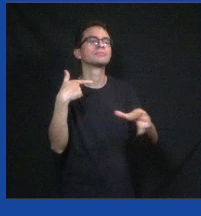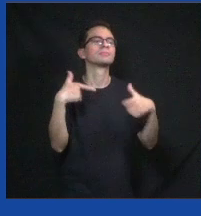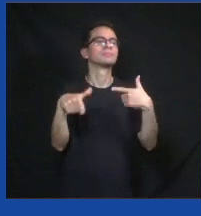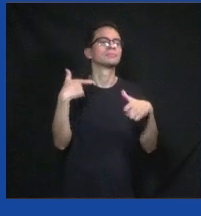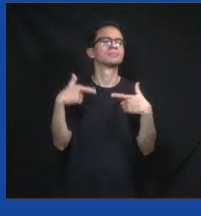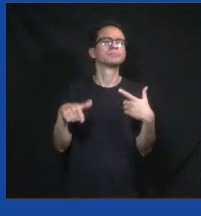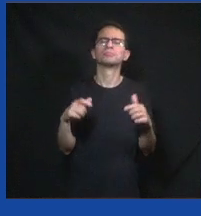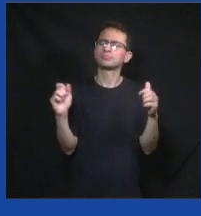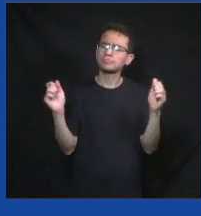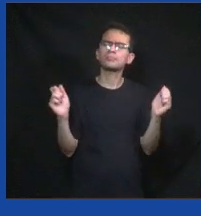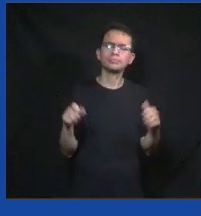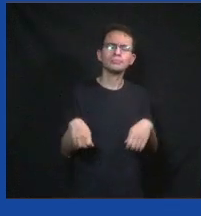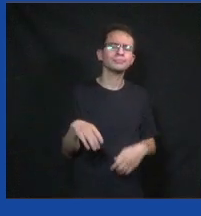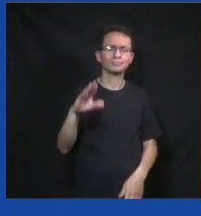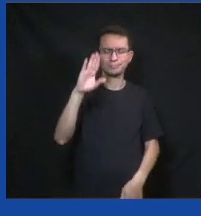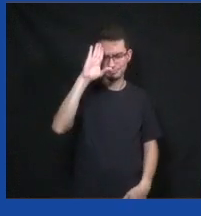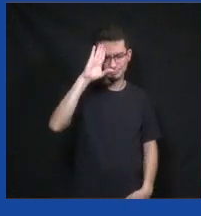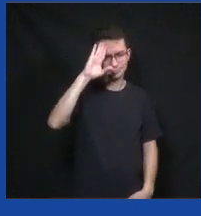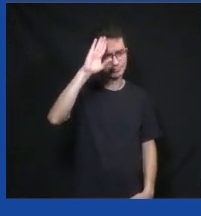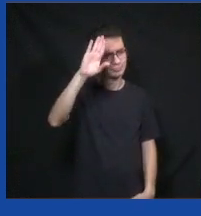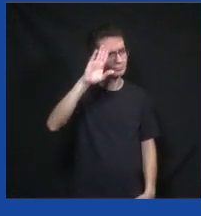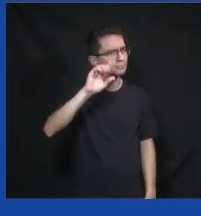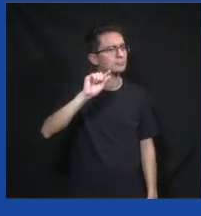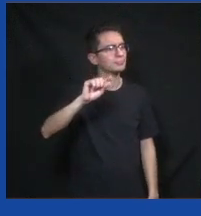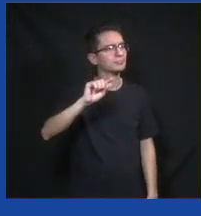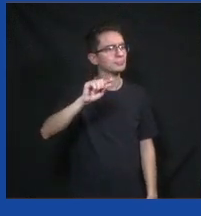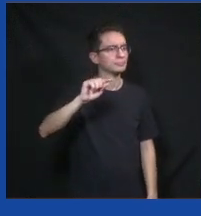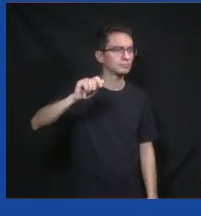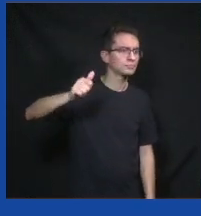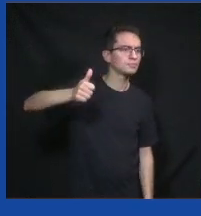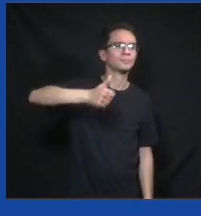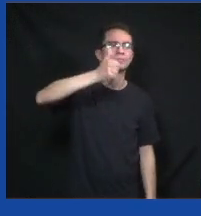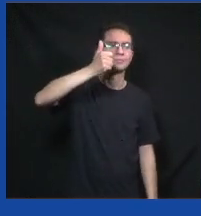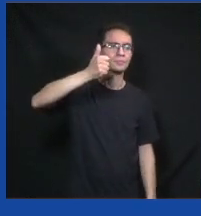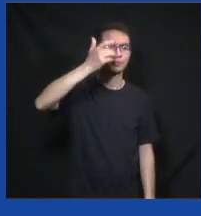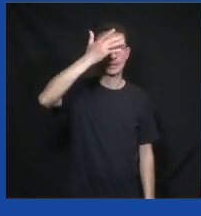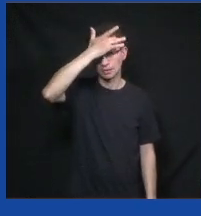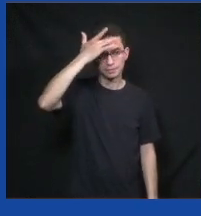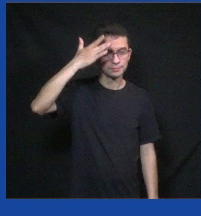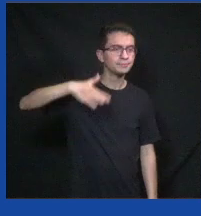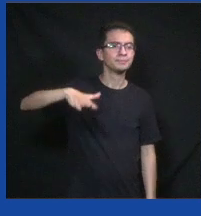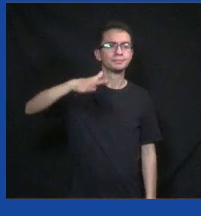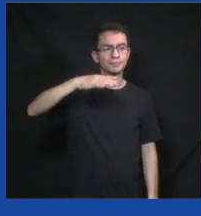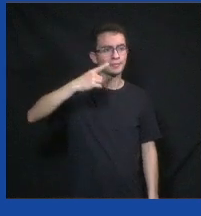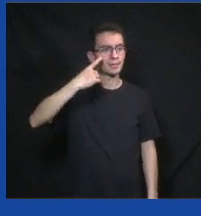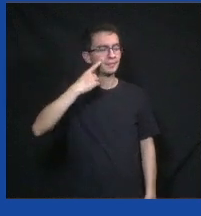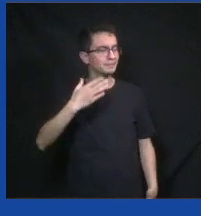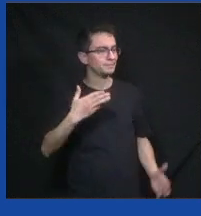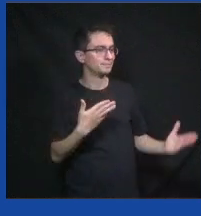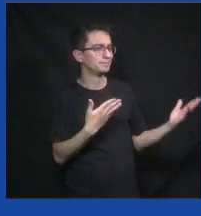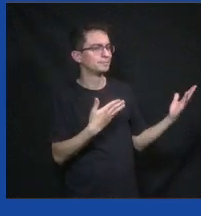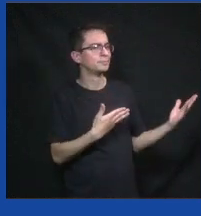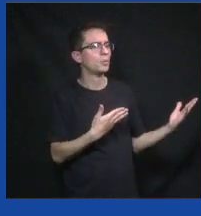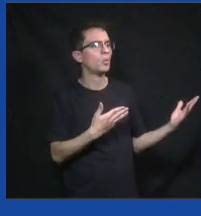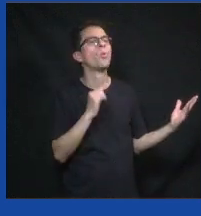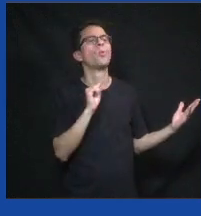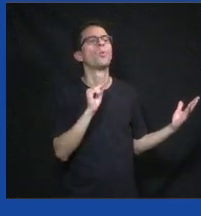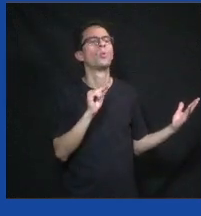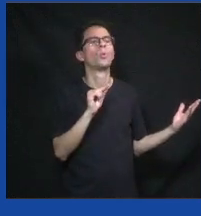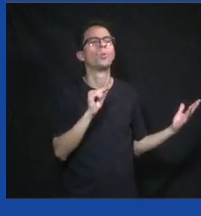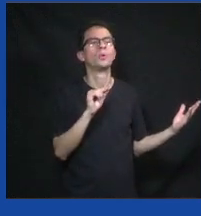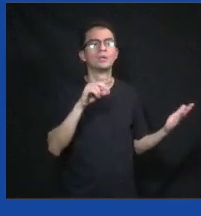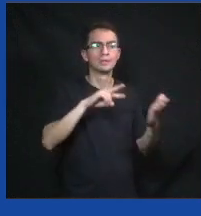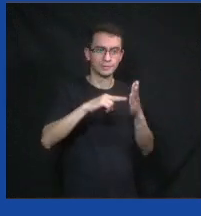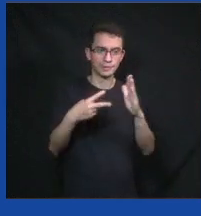é a grande chave para a gente fazer cidades melhores para as pessoas. Em 2013, então, a gente viu que existia esse grande vale em que o cidadão pensa o que ele quer